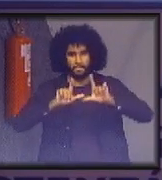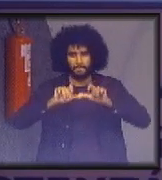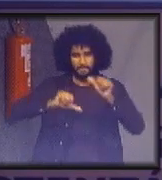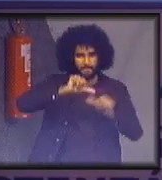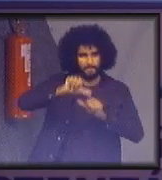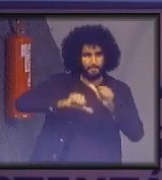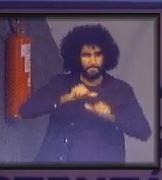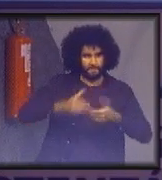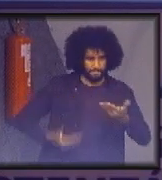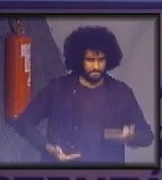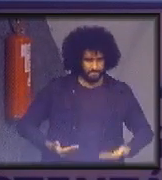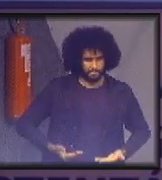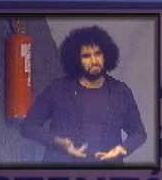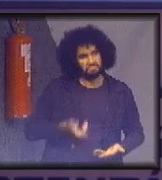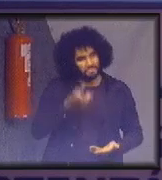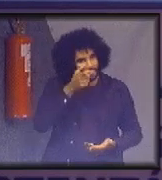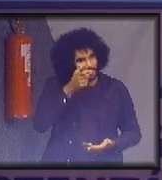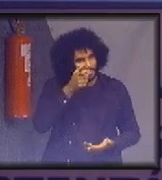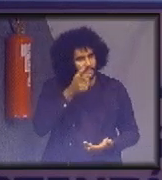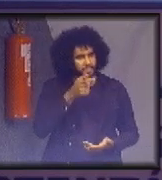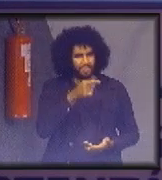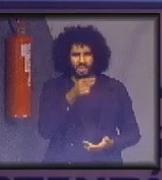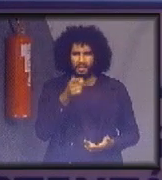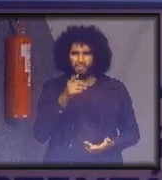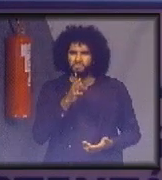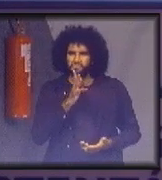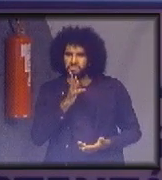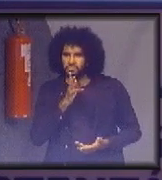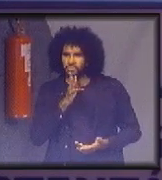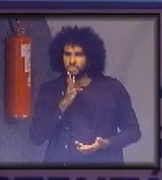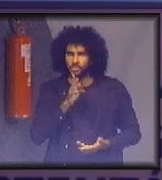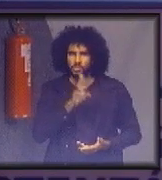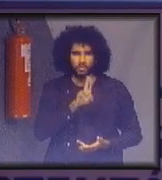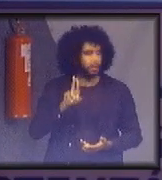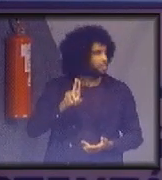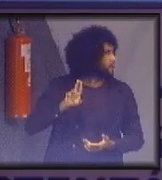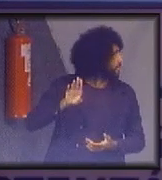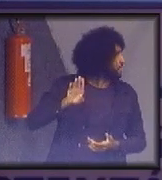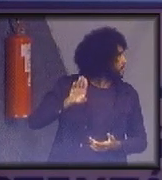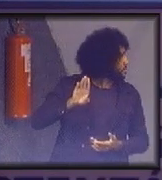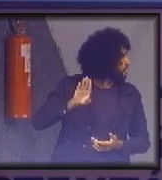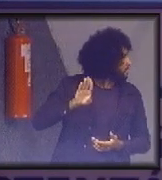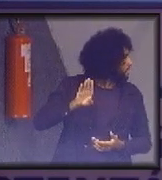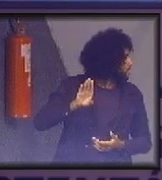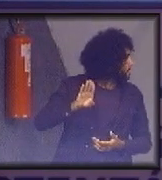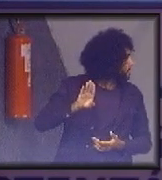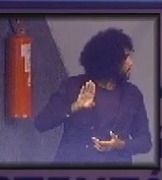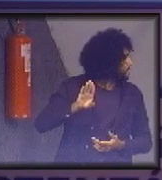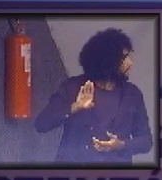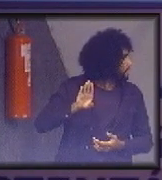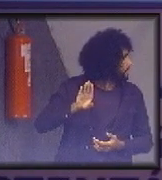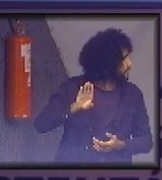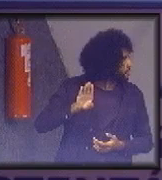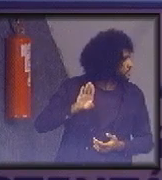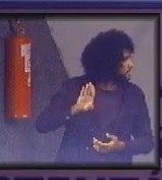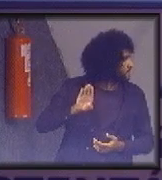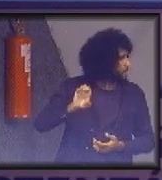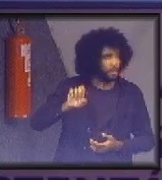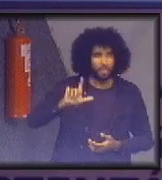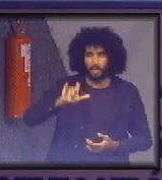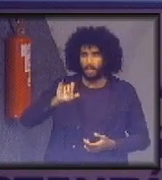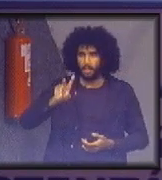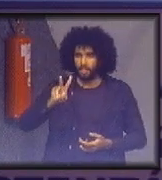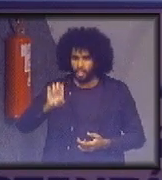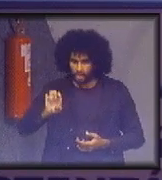colaboradores é muito interessante. Não sei se vocês conhecem, chama Believe. É uma plataforma na qual você oferece aula de inglês